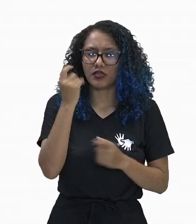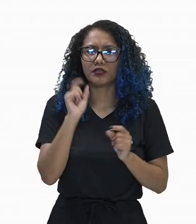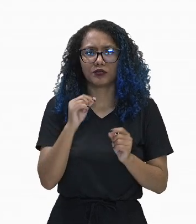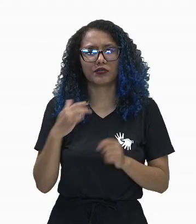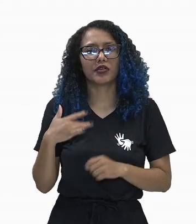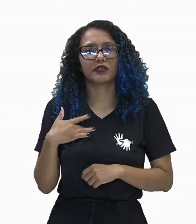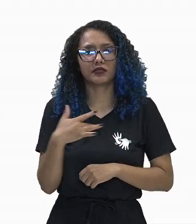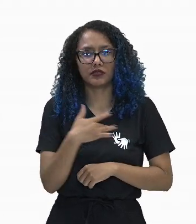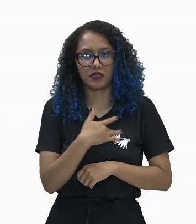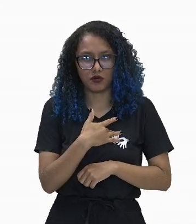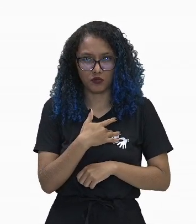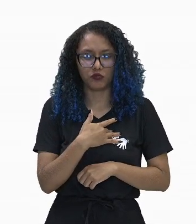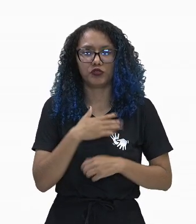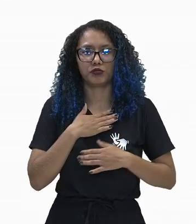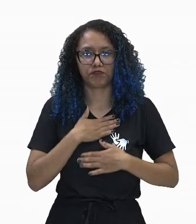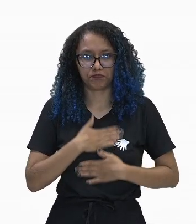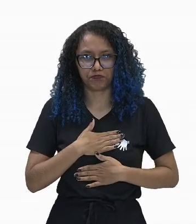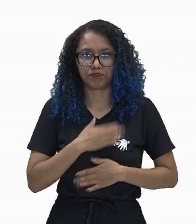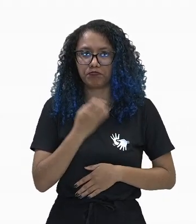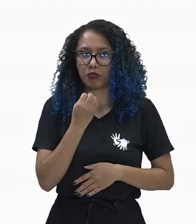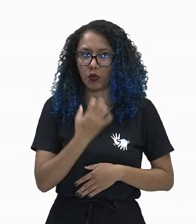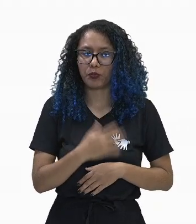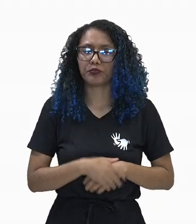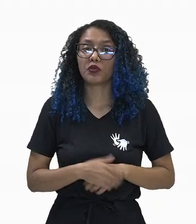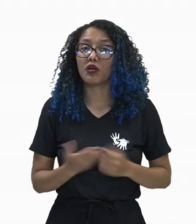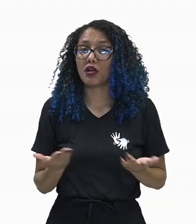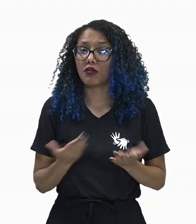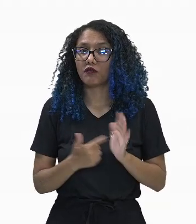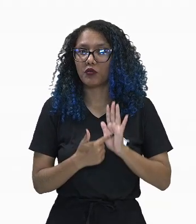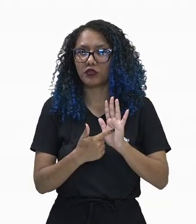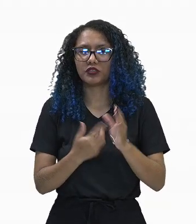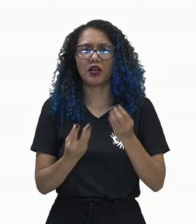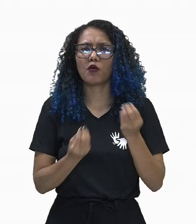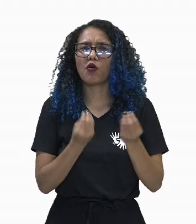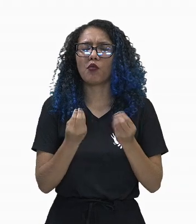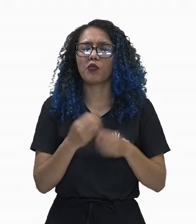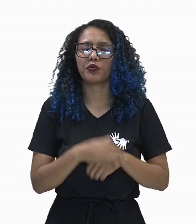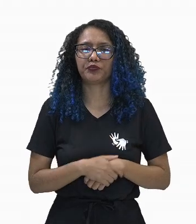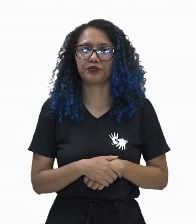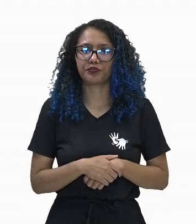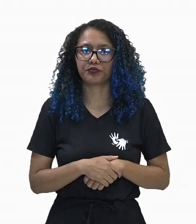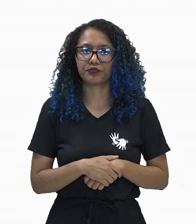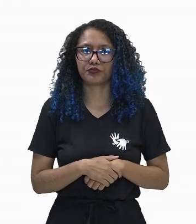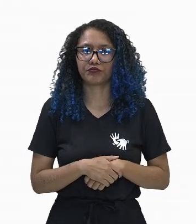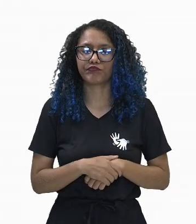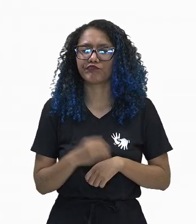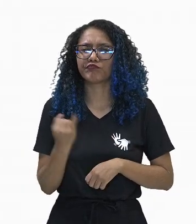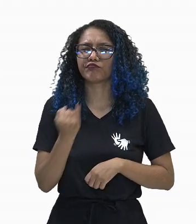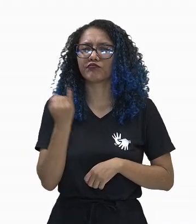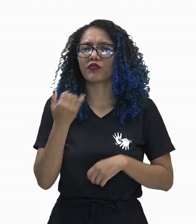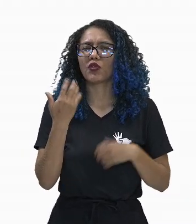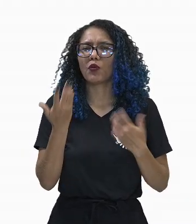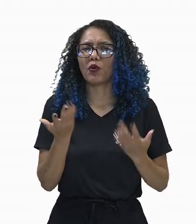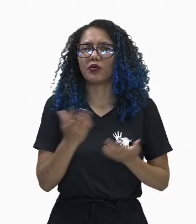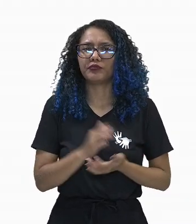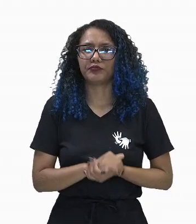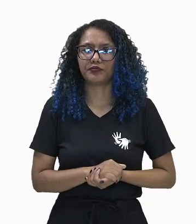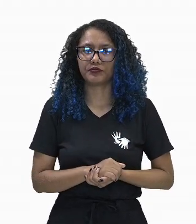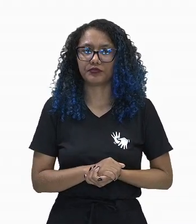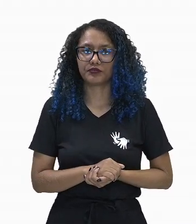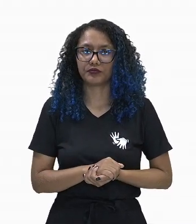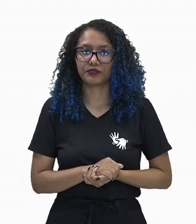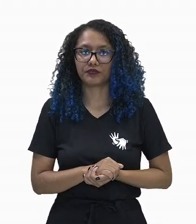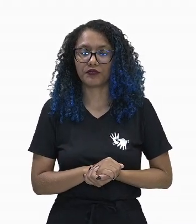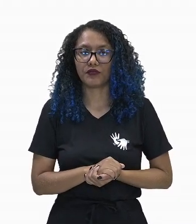apresentar a vocês a seguir. A primeira função importantíssima do sistema linfático é a